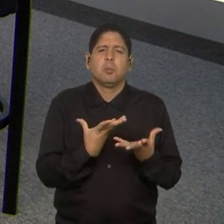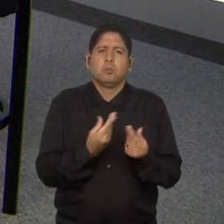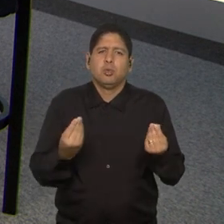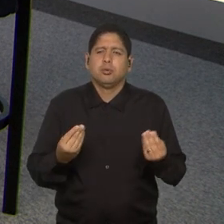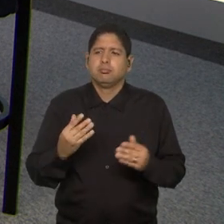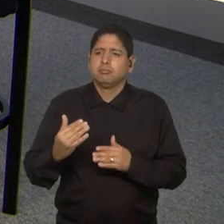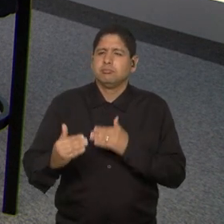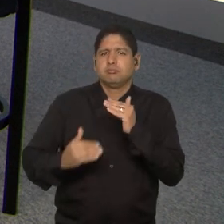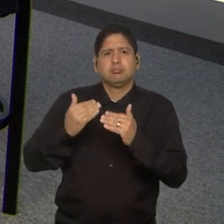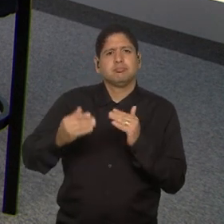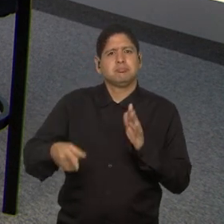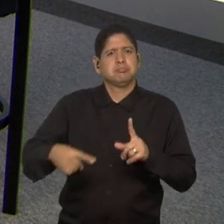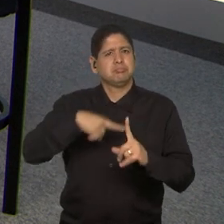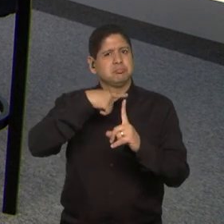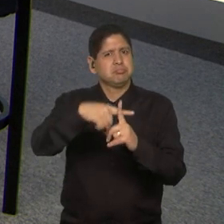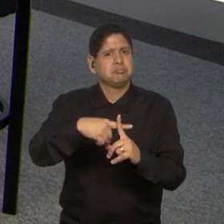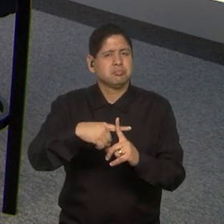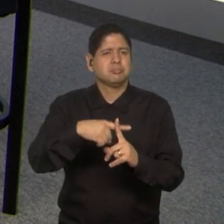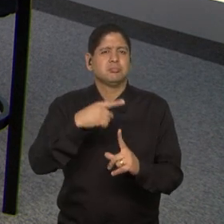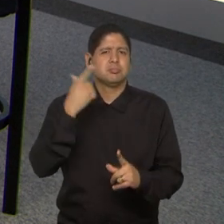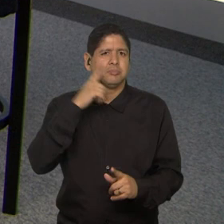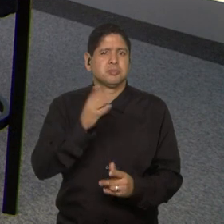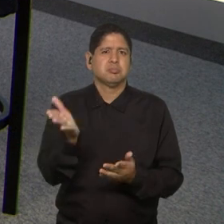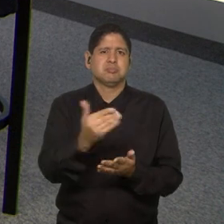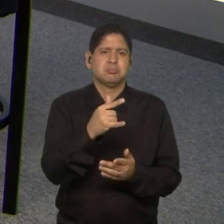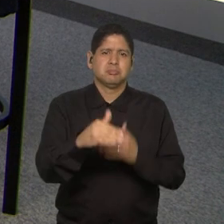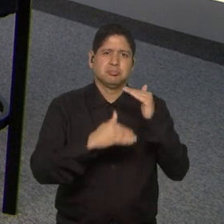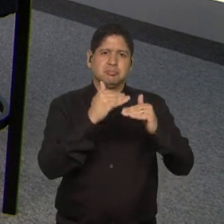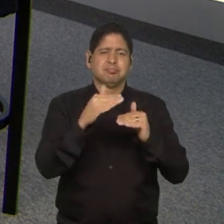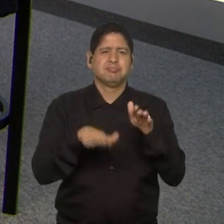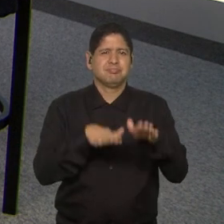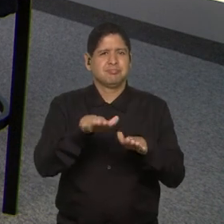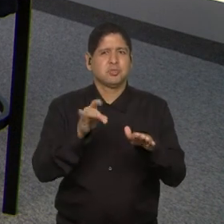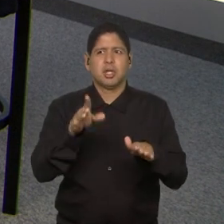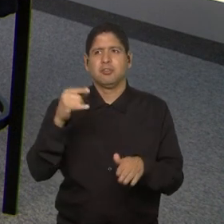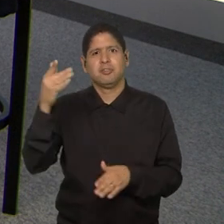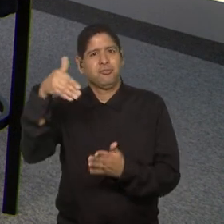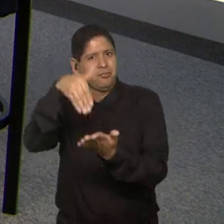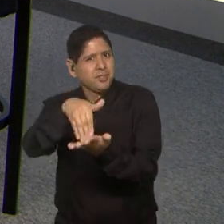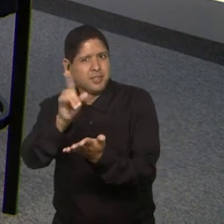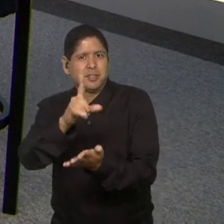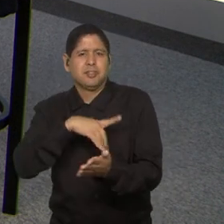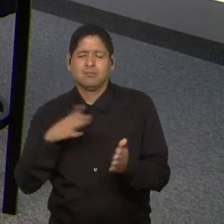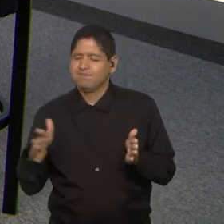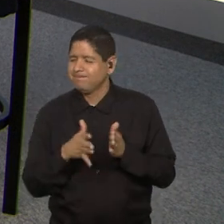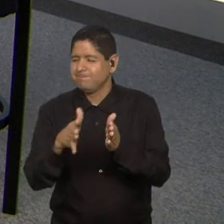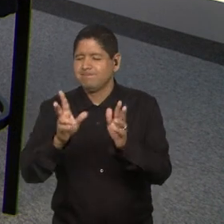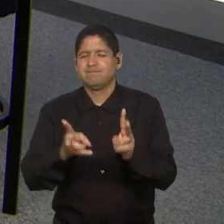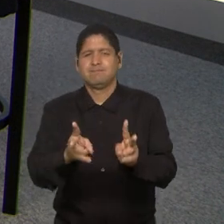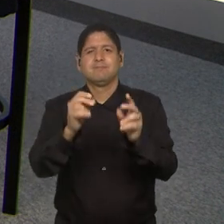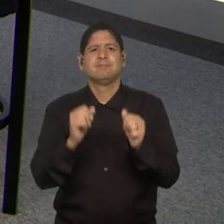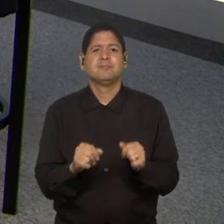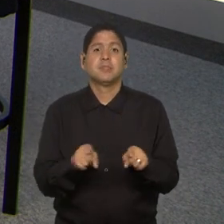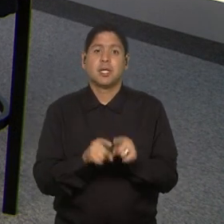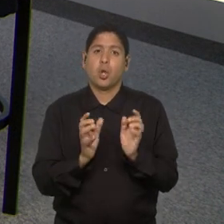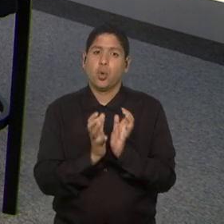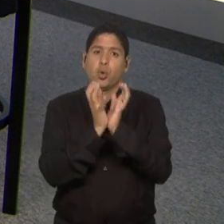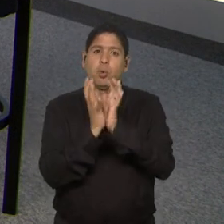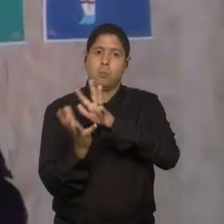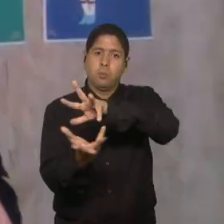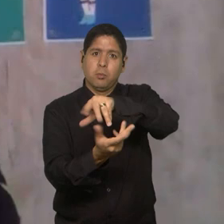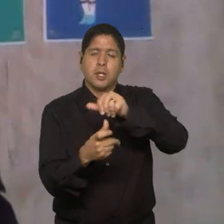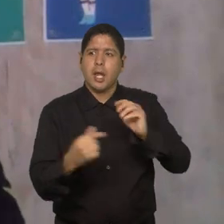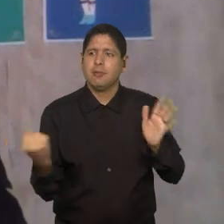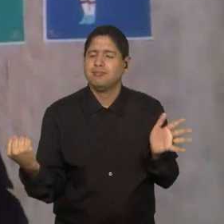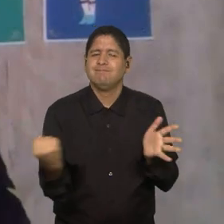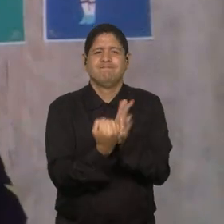frutos positivos para colher nessa caminhada, sabe? Não é só lá no fim, é ao longo dela. A Copa do Mundo é